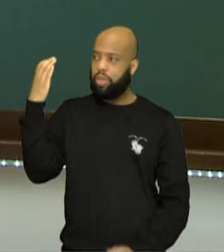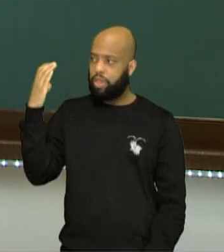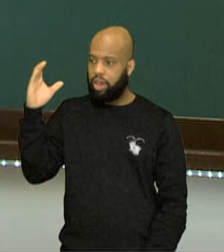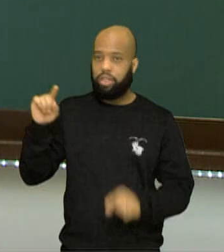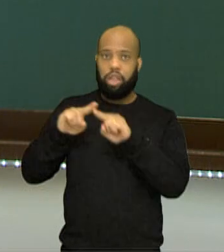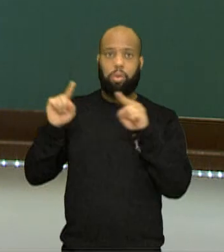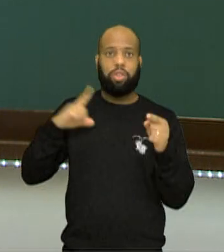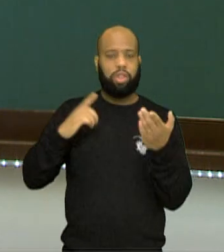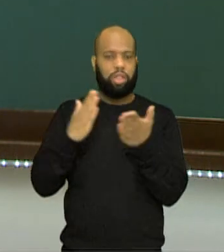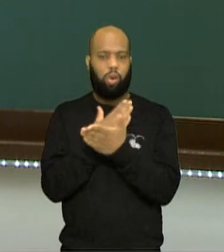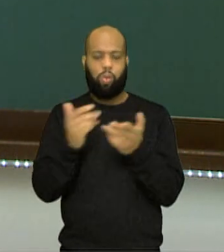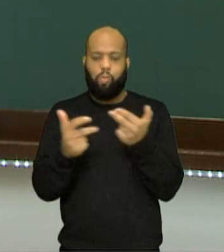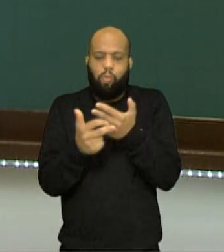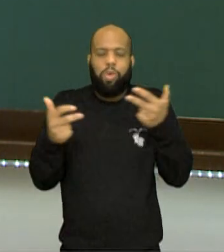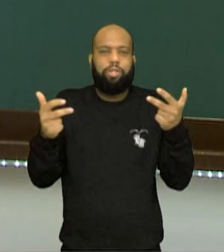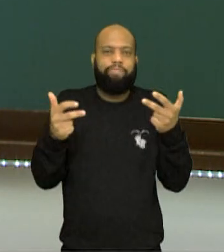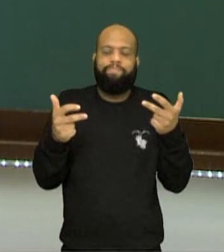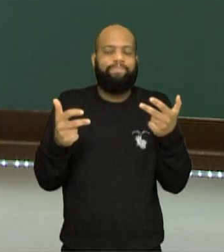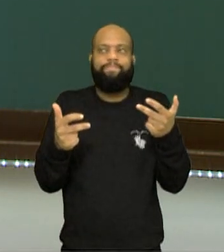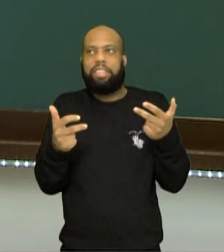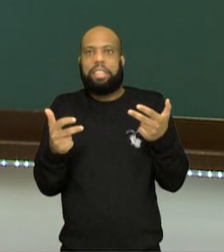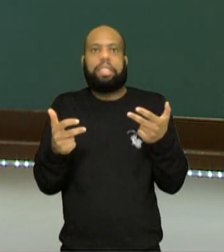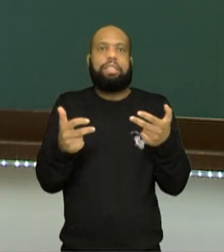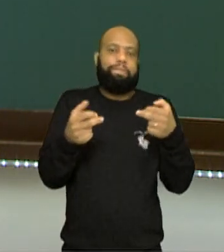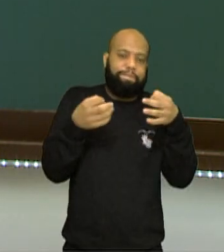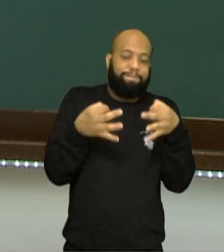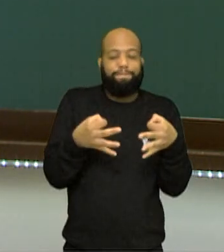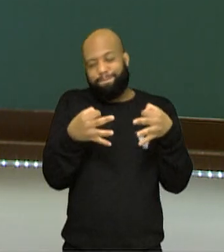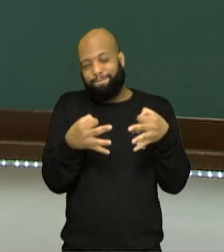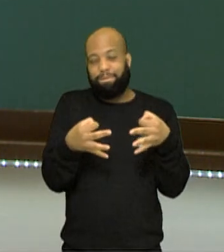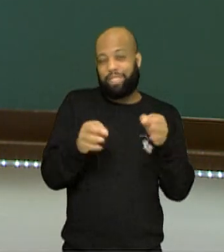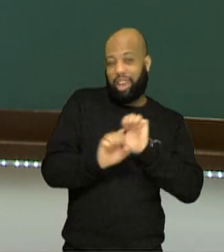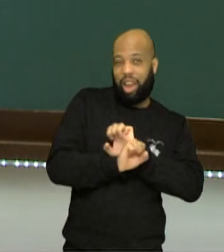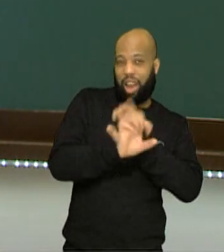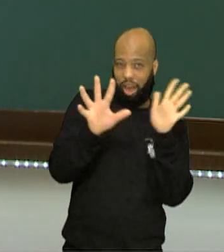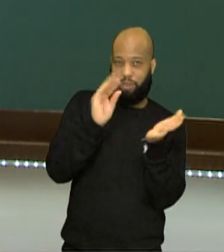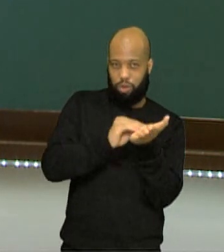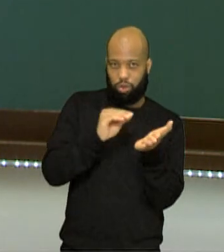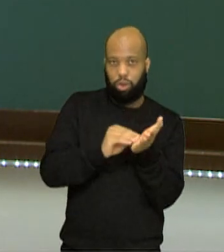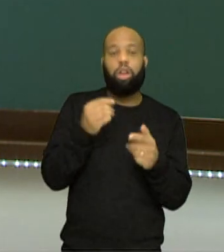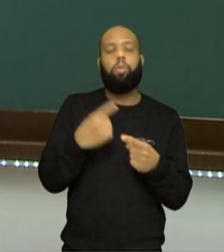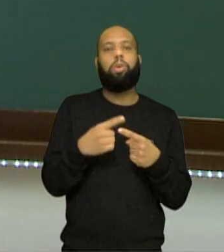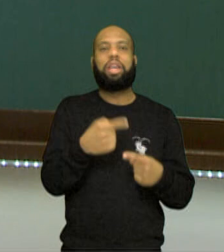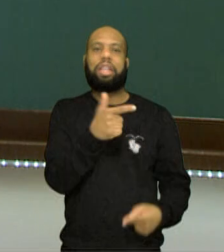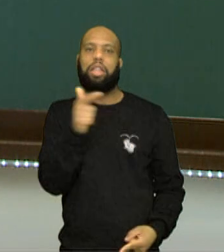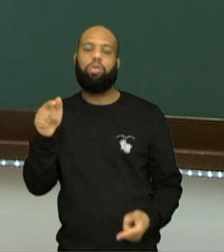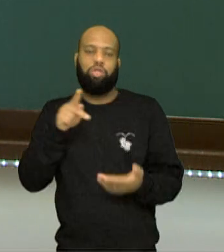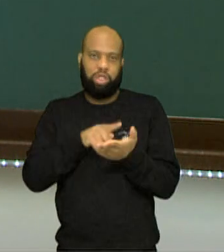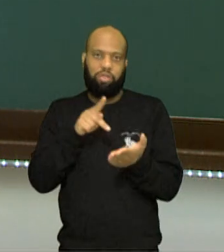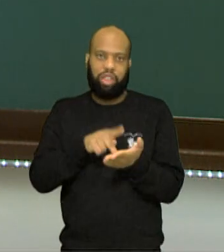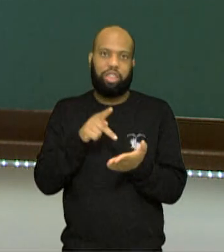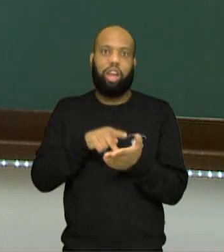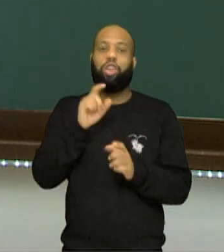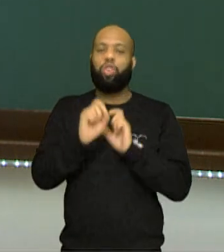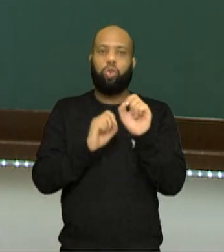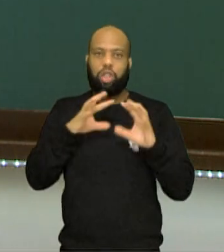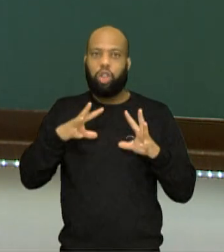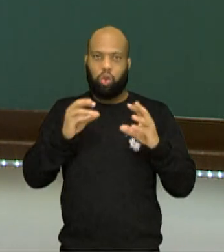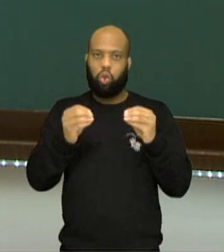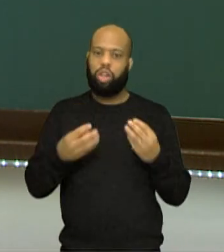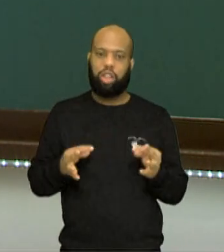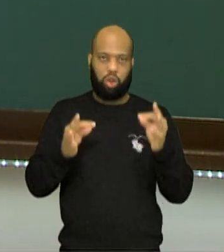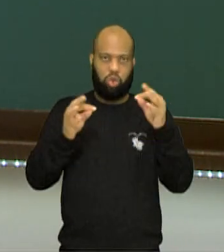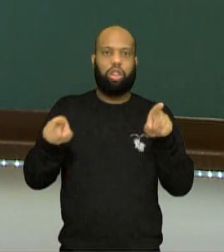alguns pontos não ficaram na época muito bem esclarecidos porque eles não tinham realmente, né? Todo o